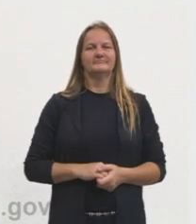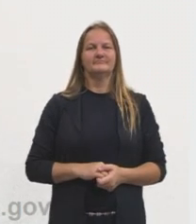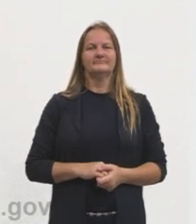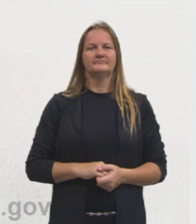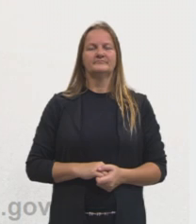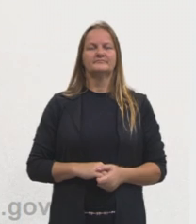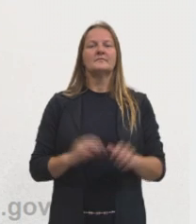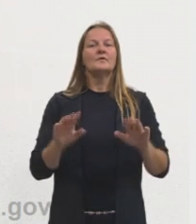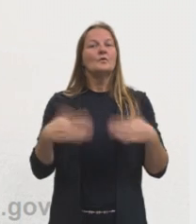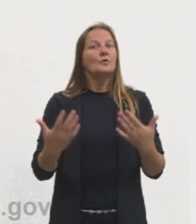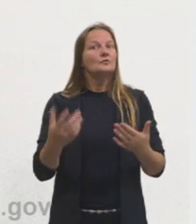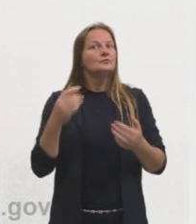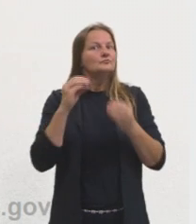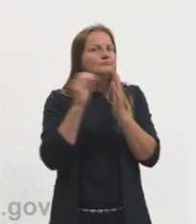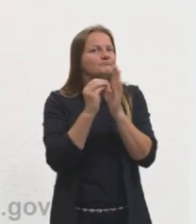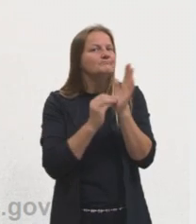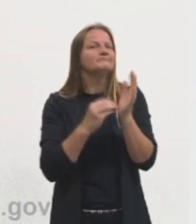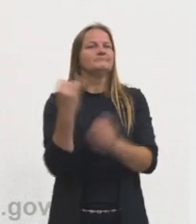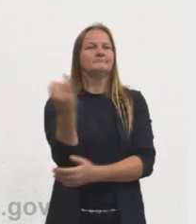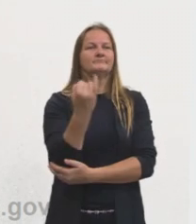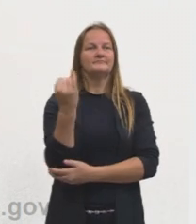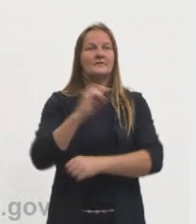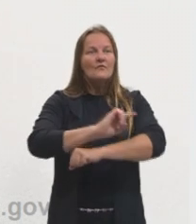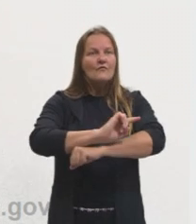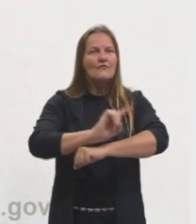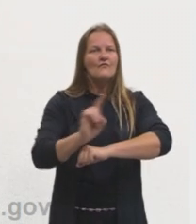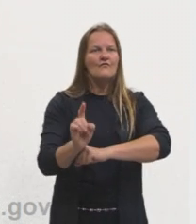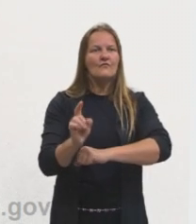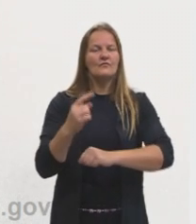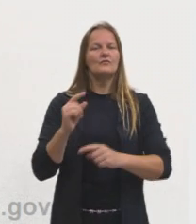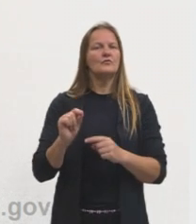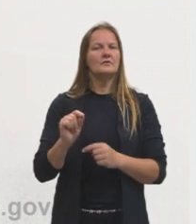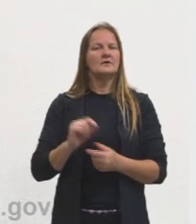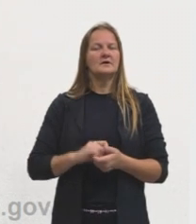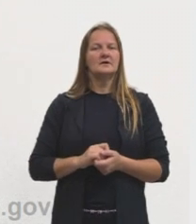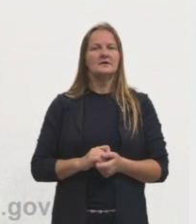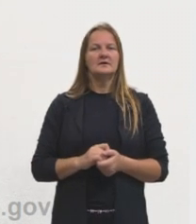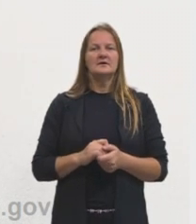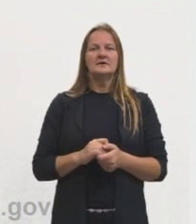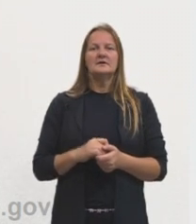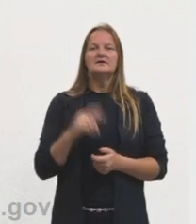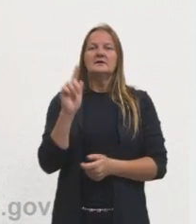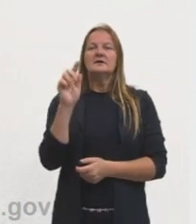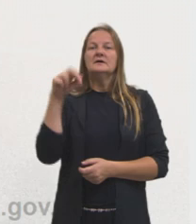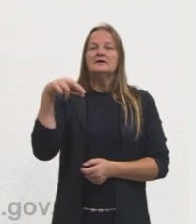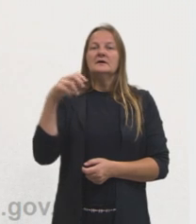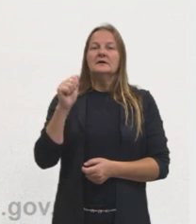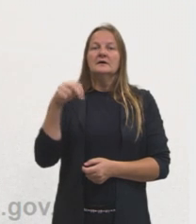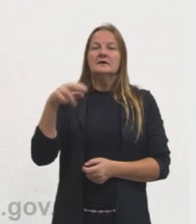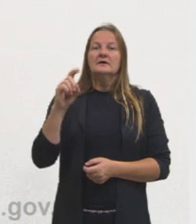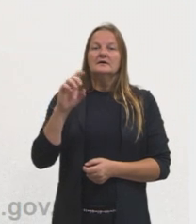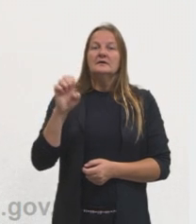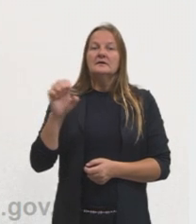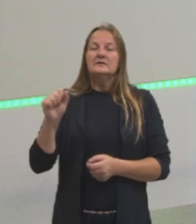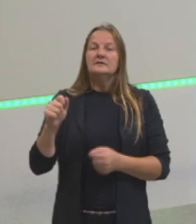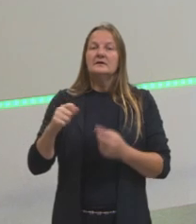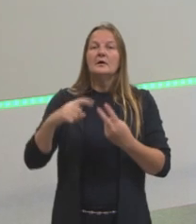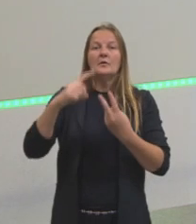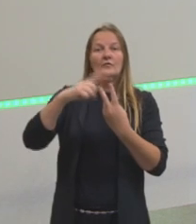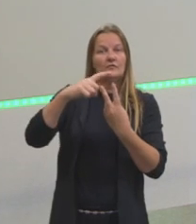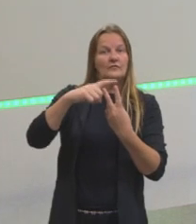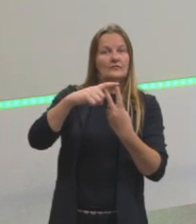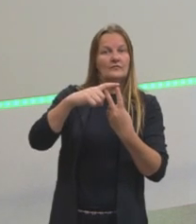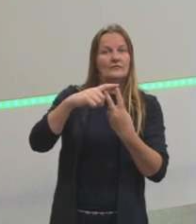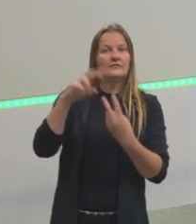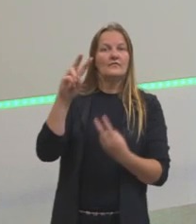Bom, outra coisa importante sobre velocidade é que ela é uma grandeza escalar ou vetorial. Pode ser as duas